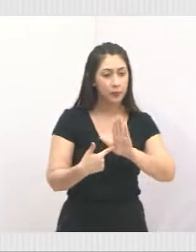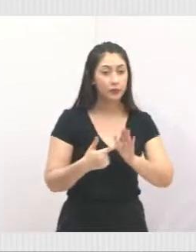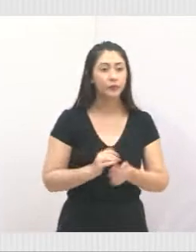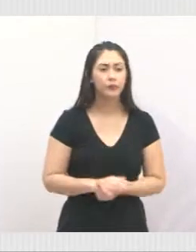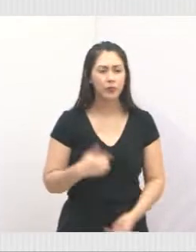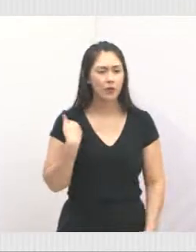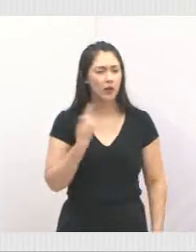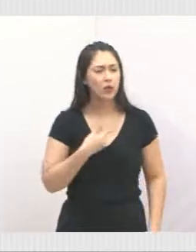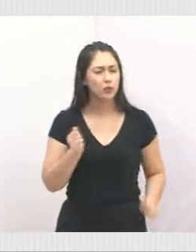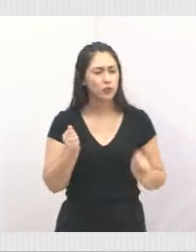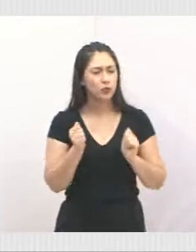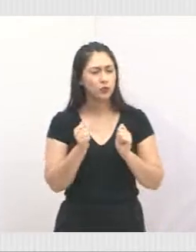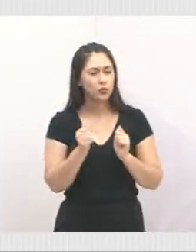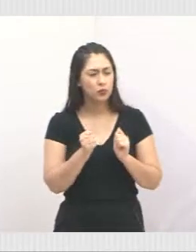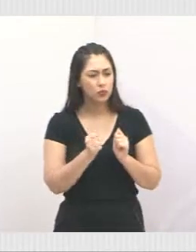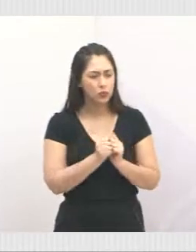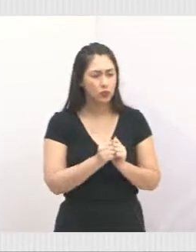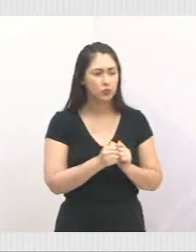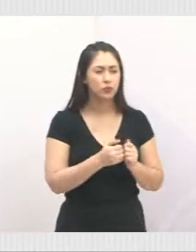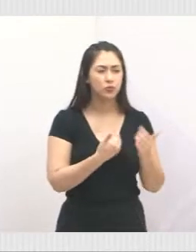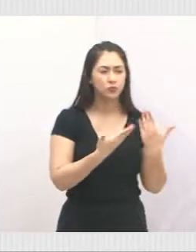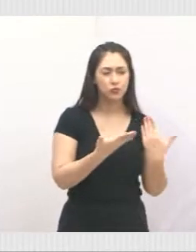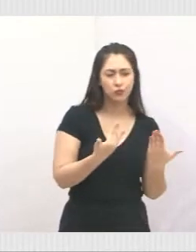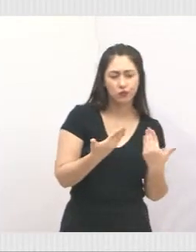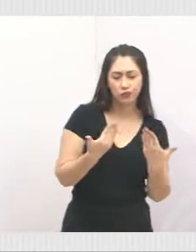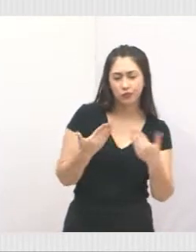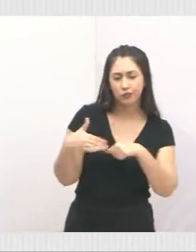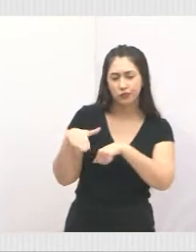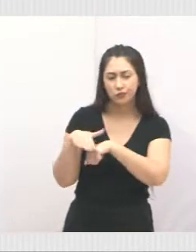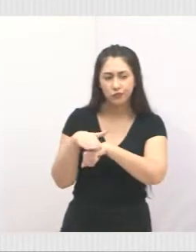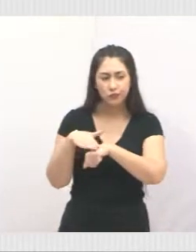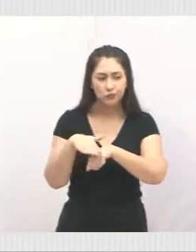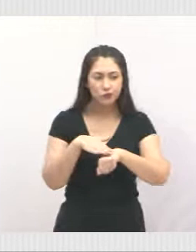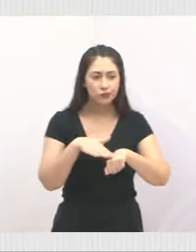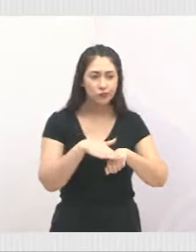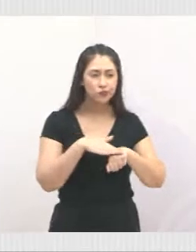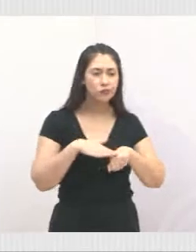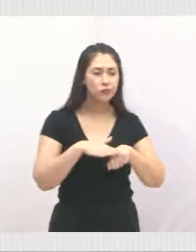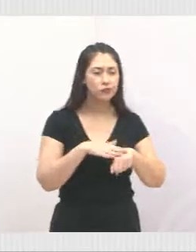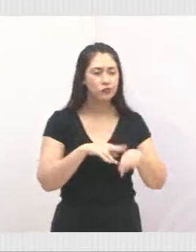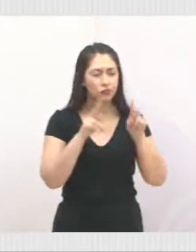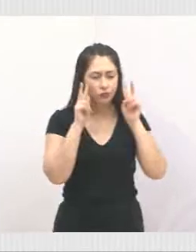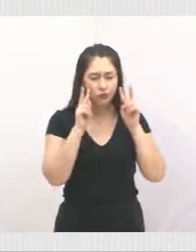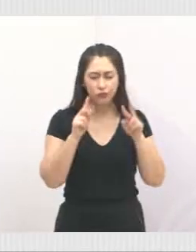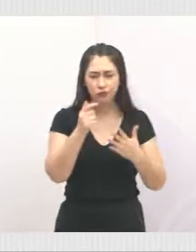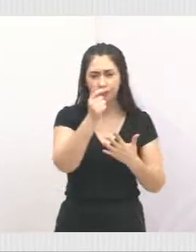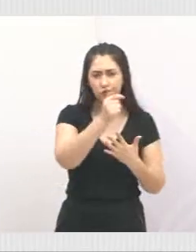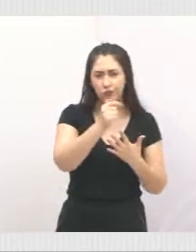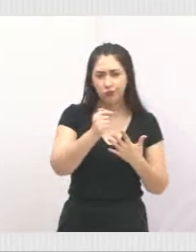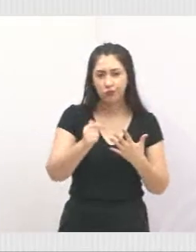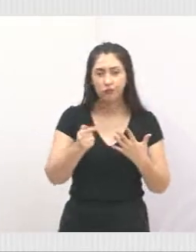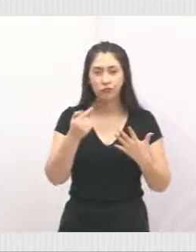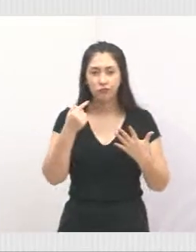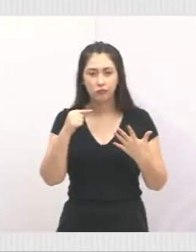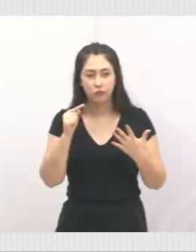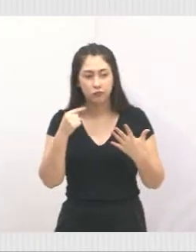Estivemos junto com os moradores do Jardim Colônia, ouvindo algumas reivindicações,